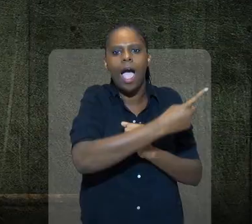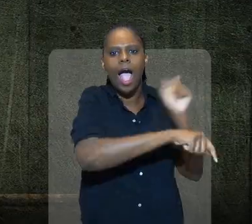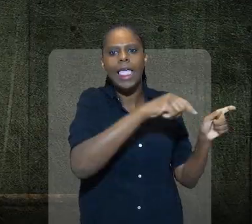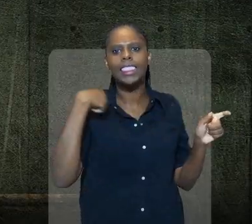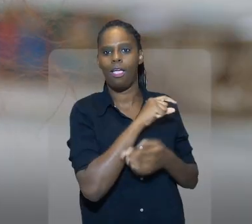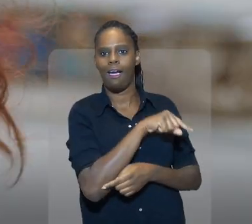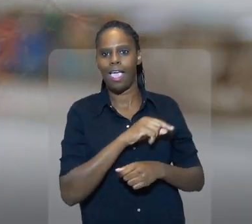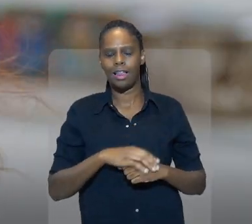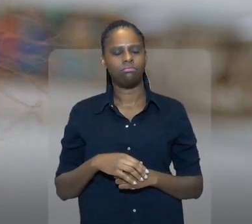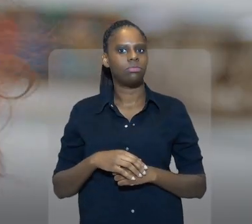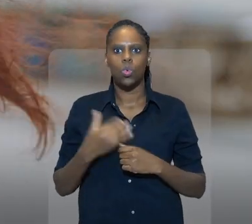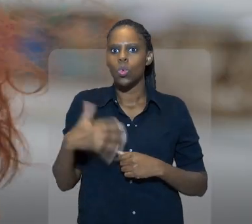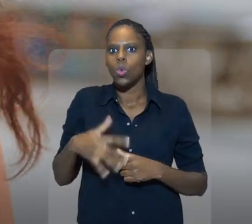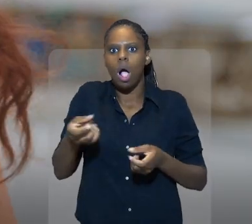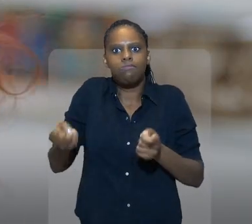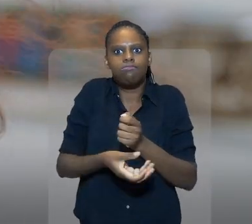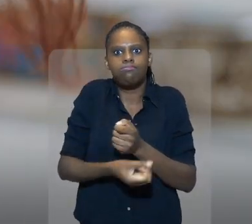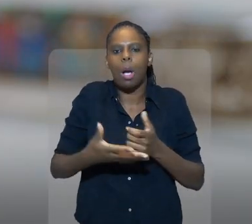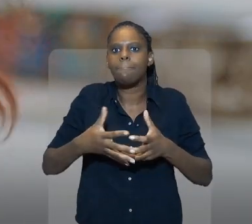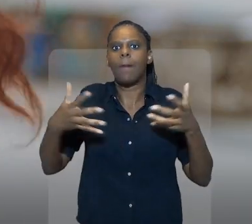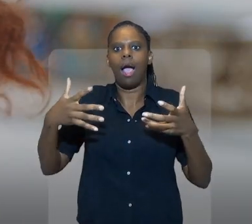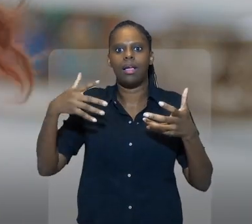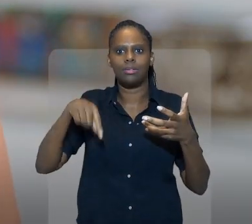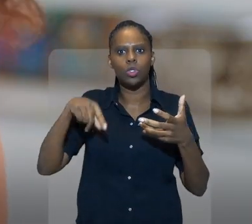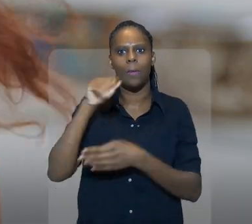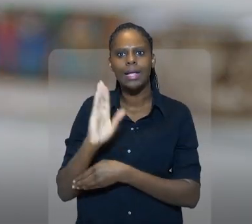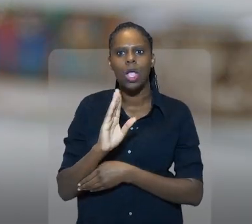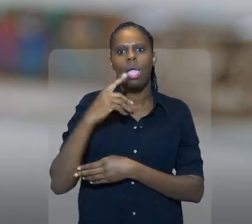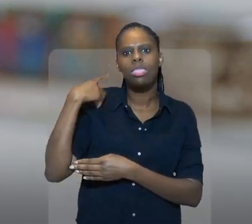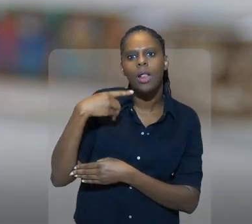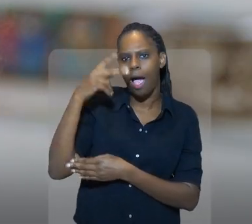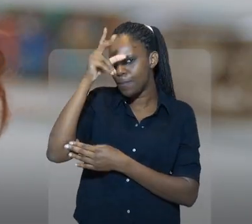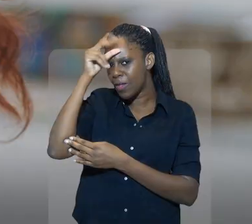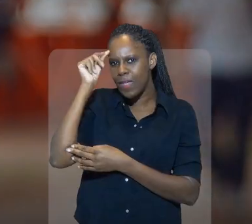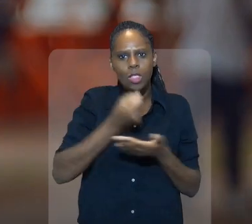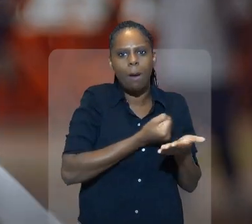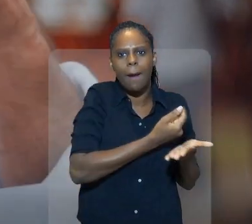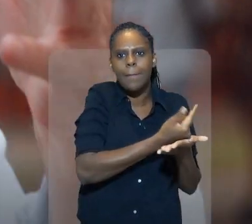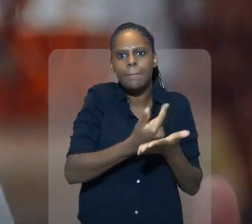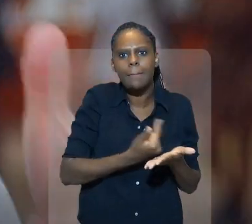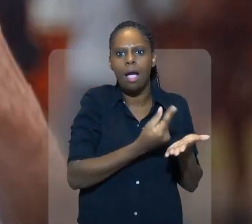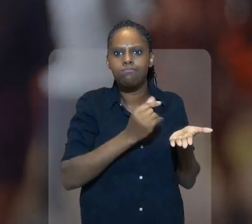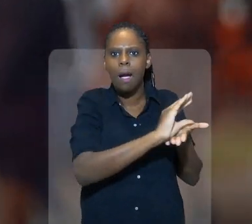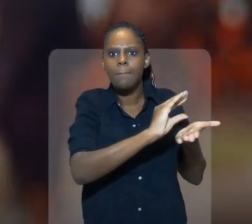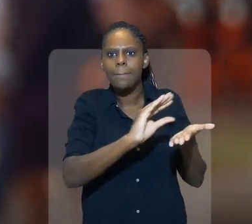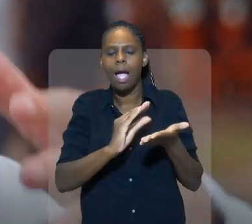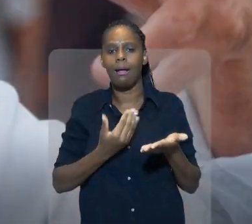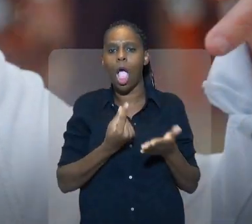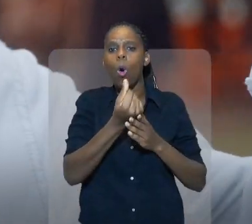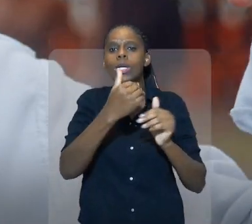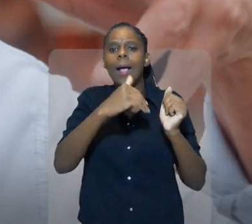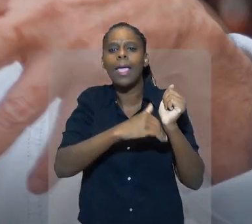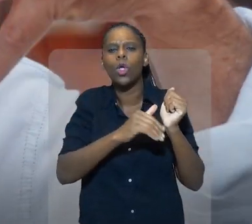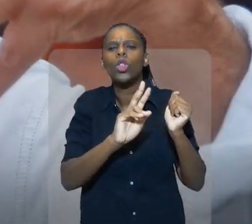deputados. Maior esquema de corrupção da história do país. Comprando os deputados, comprando prefeitos. Orçamento paralelo, quer dizer,